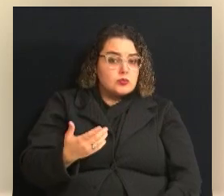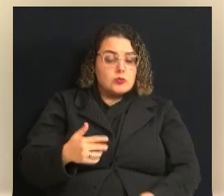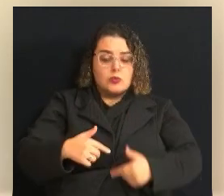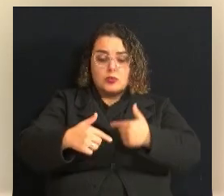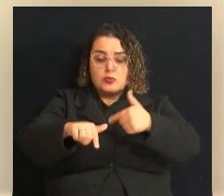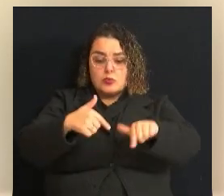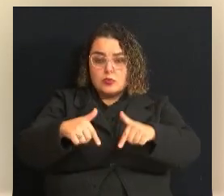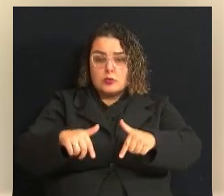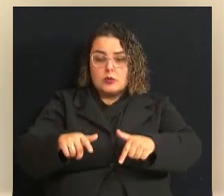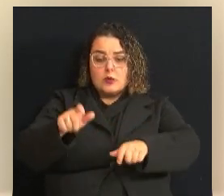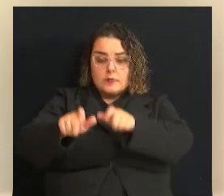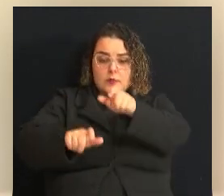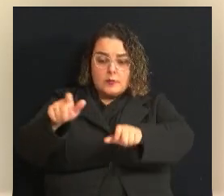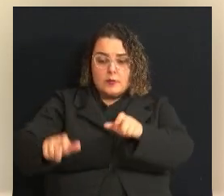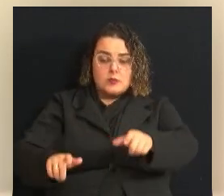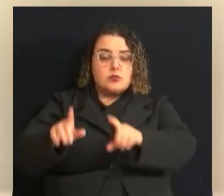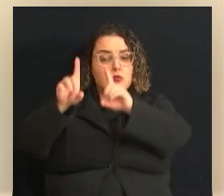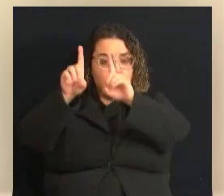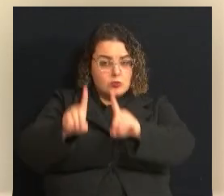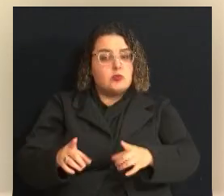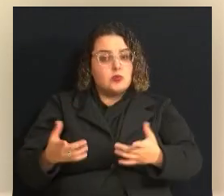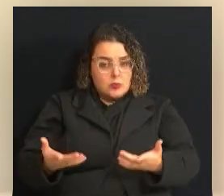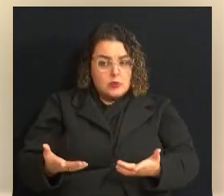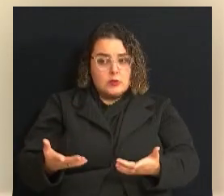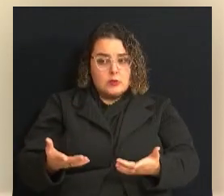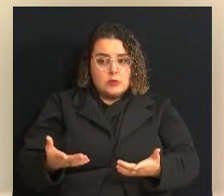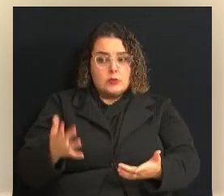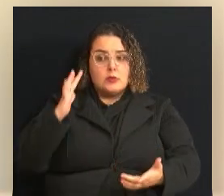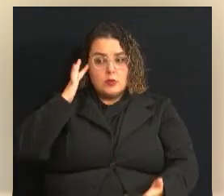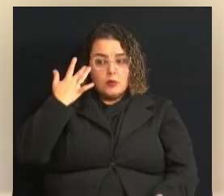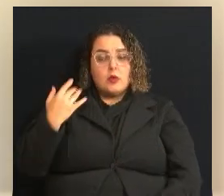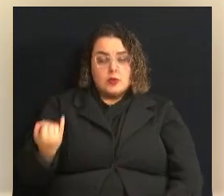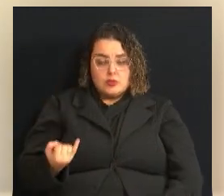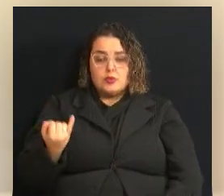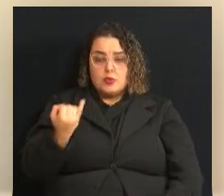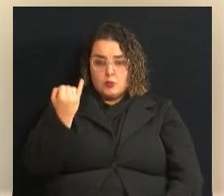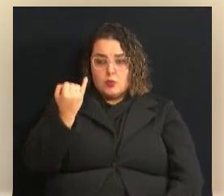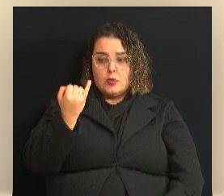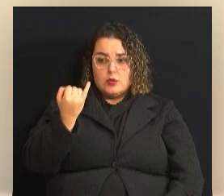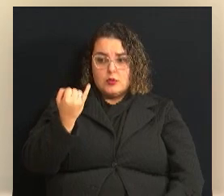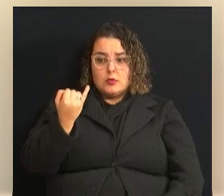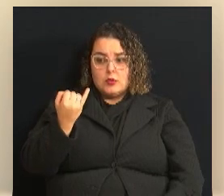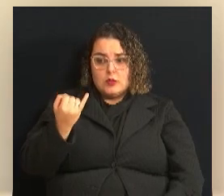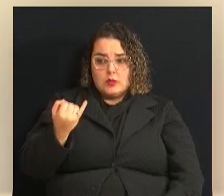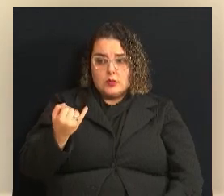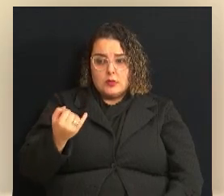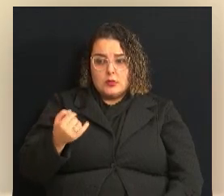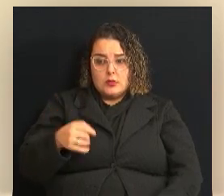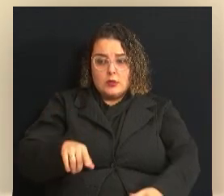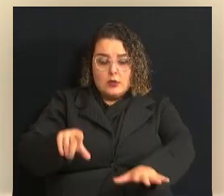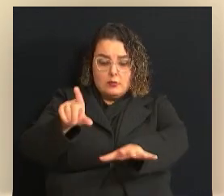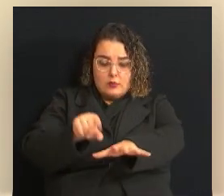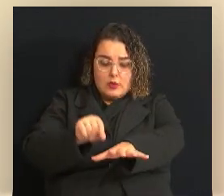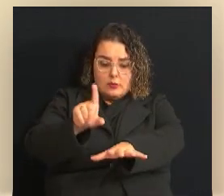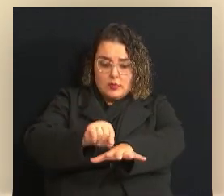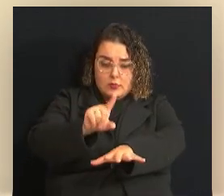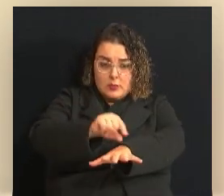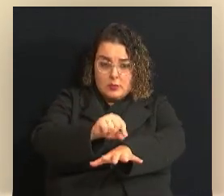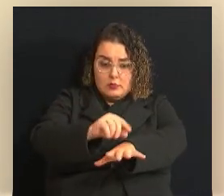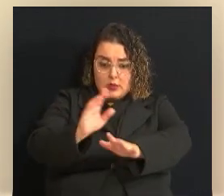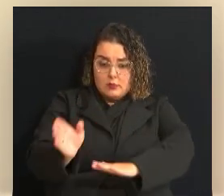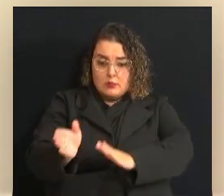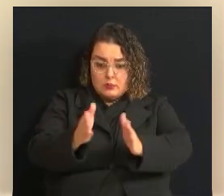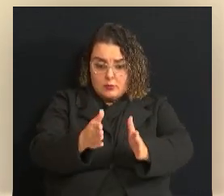pessoa com deficiência. E eu acho que é importante que esse viés, esse corte, sobre a questão da